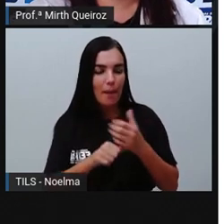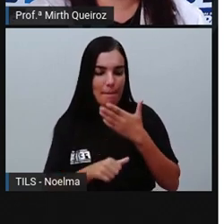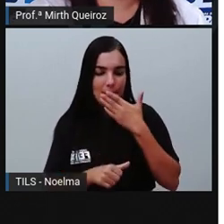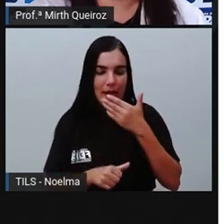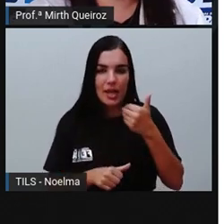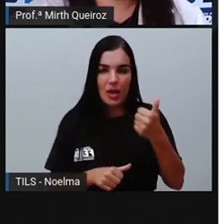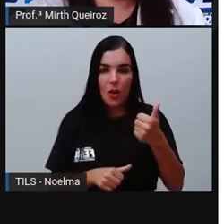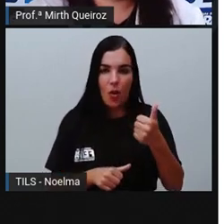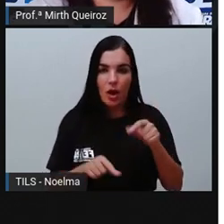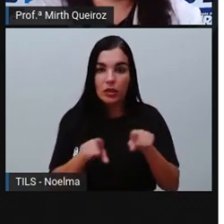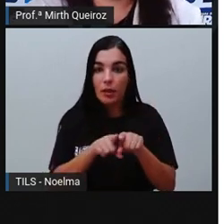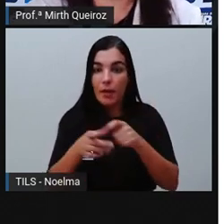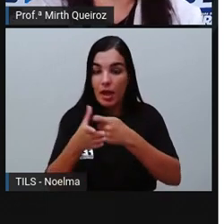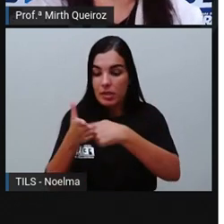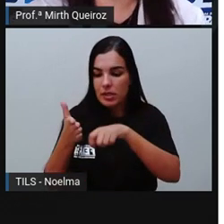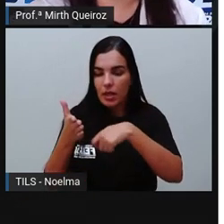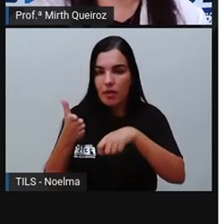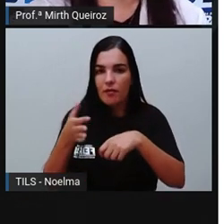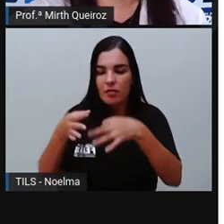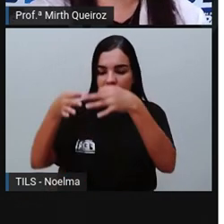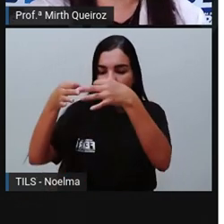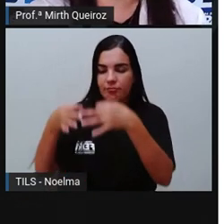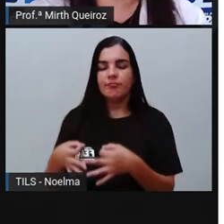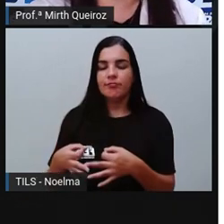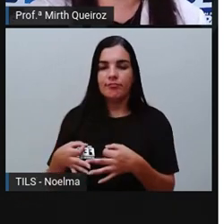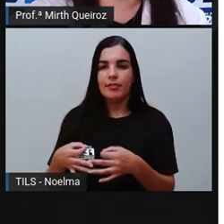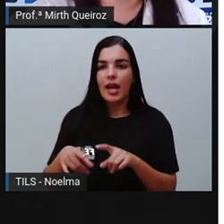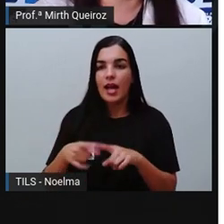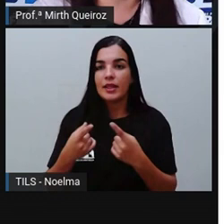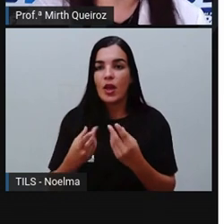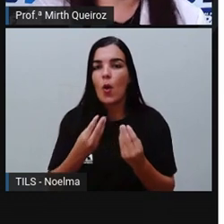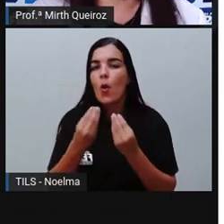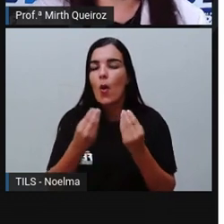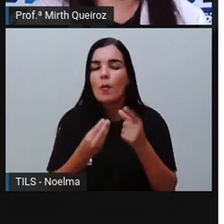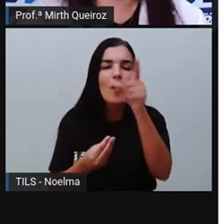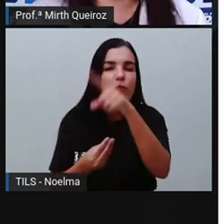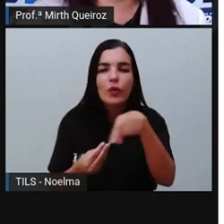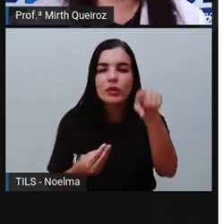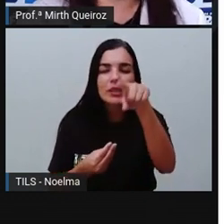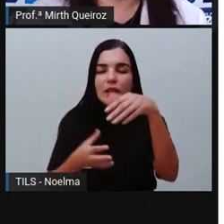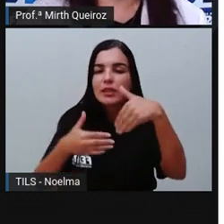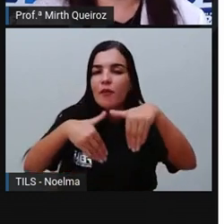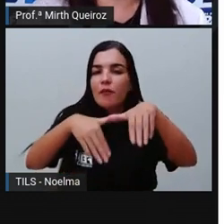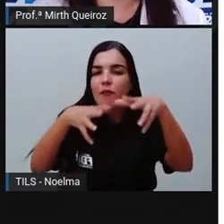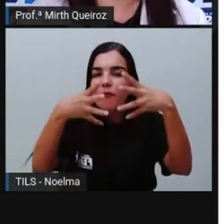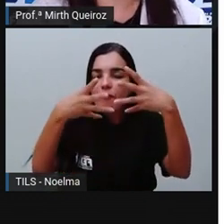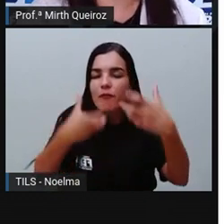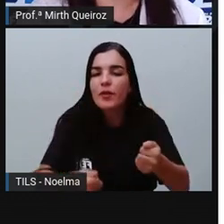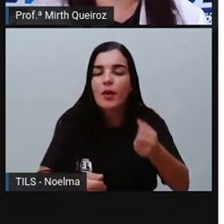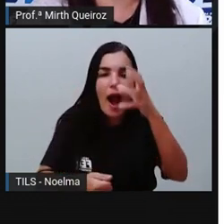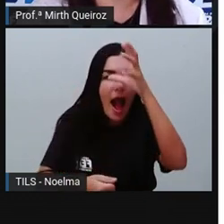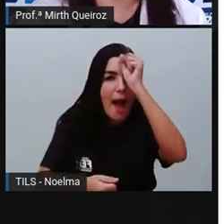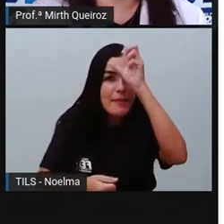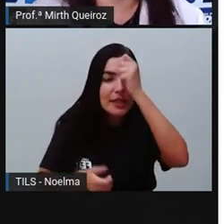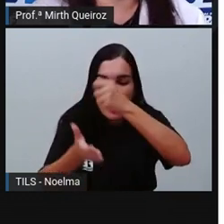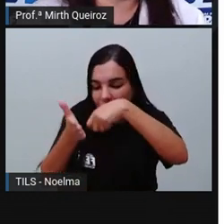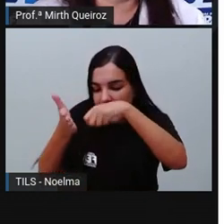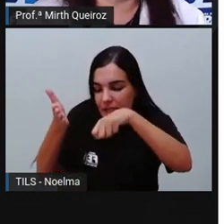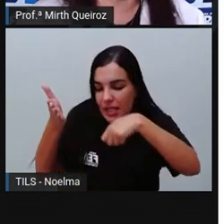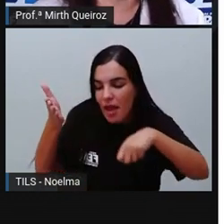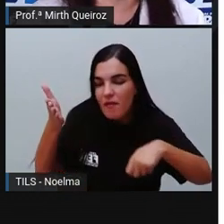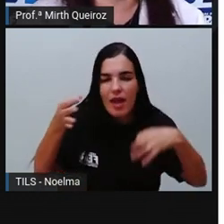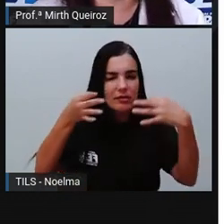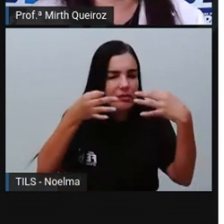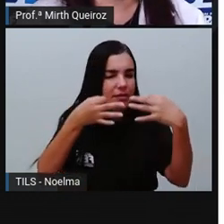dá-lhe precisão. Então, como é que vocês vão aprender a escrever aí de forma